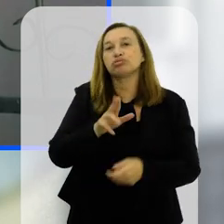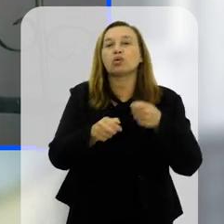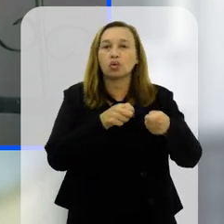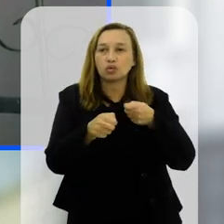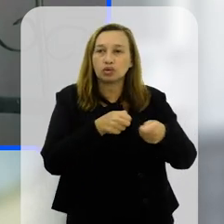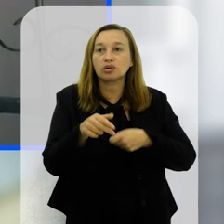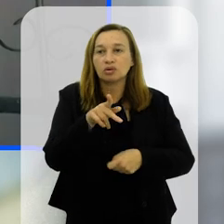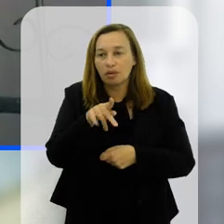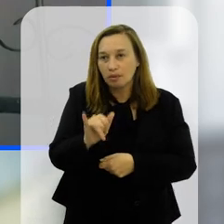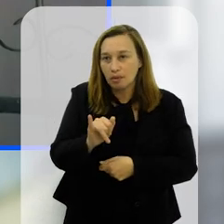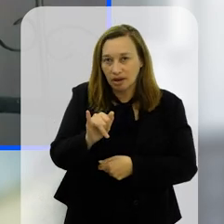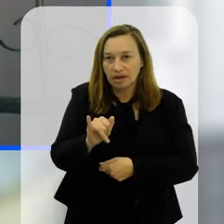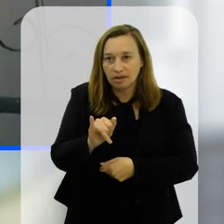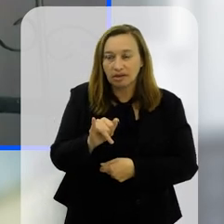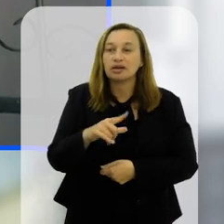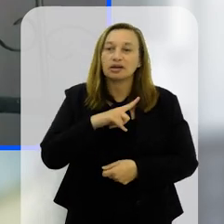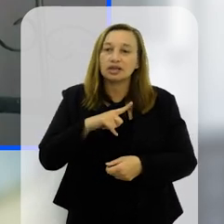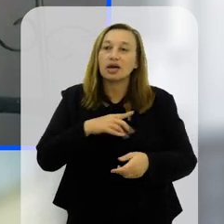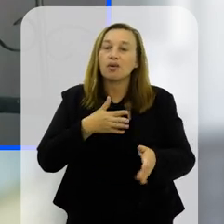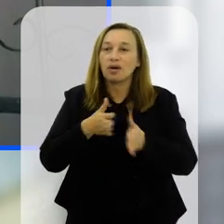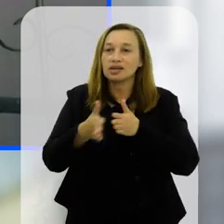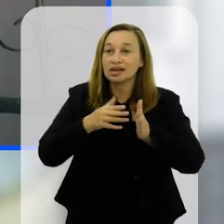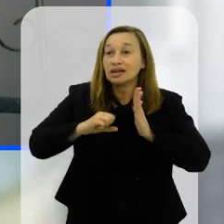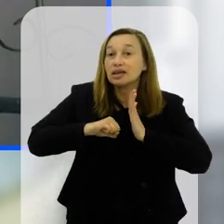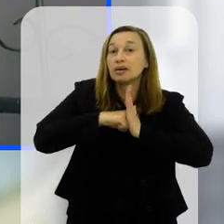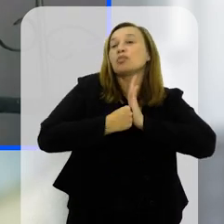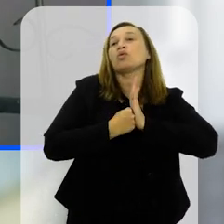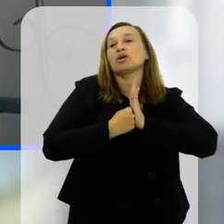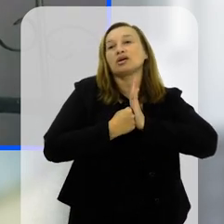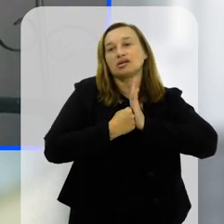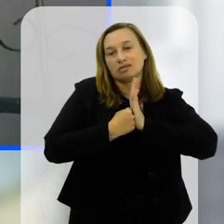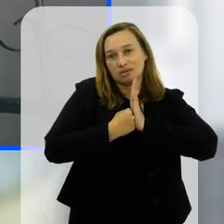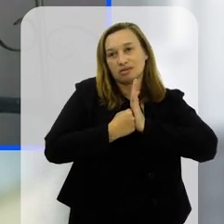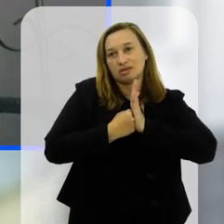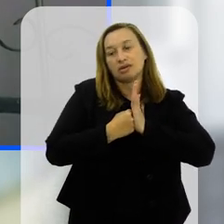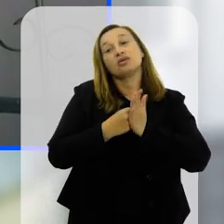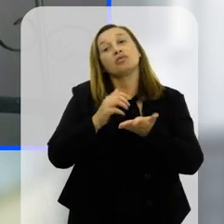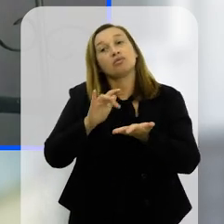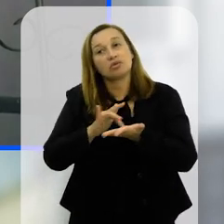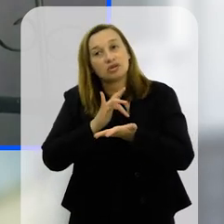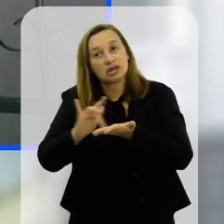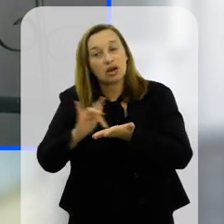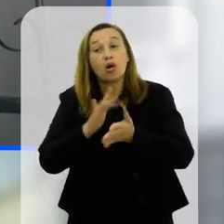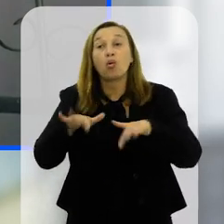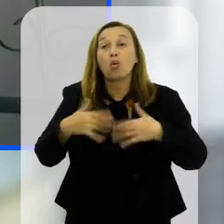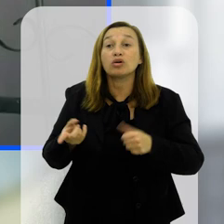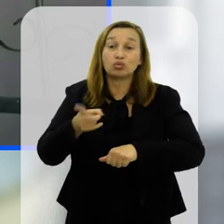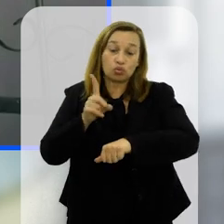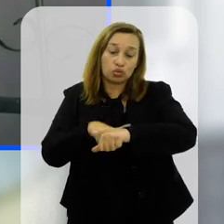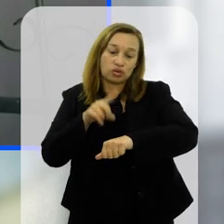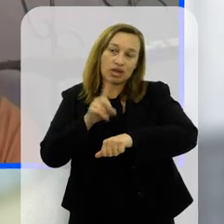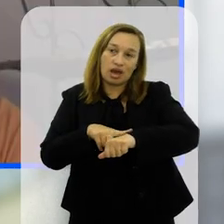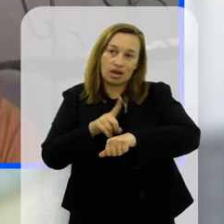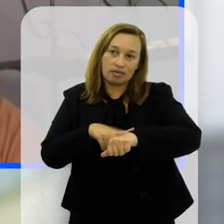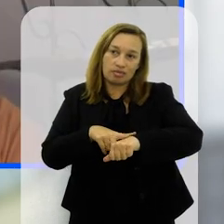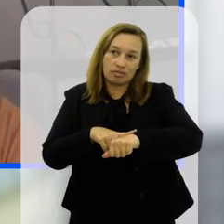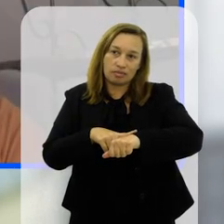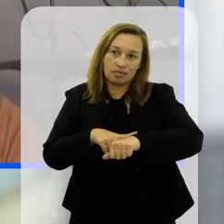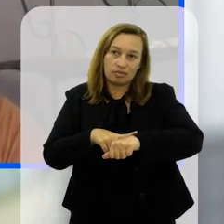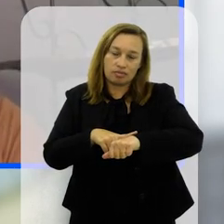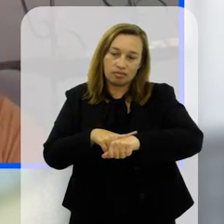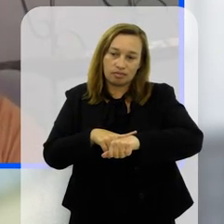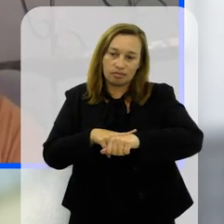eu uso o controle dos pais que que é eu tenho acesso eu bloqueio do meu celular quando o tempo